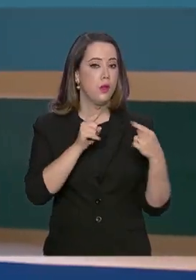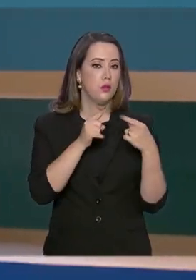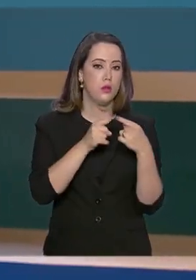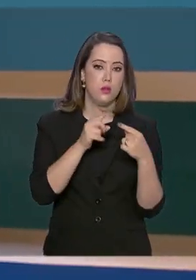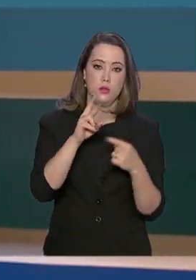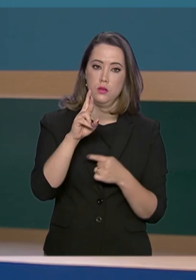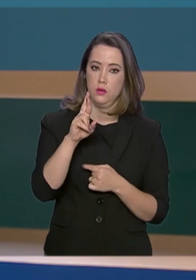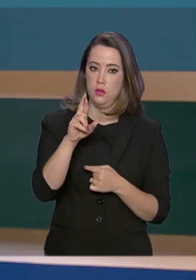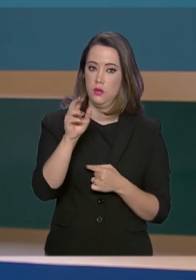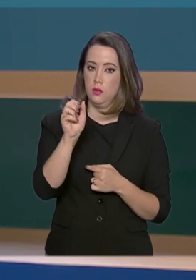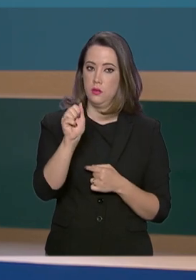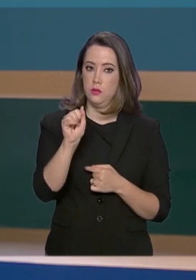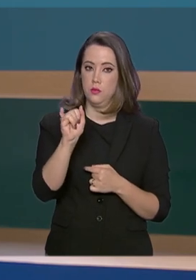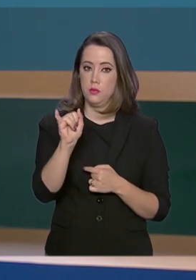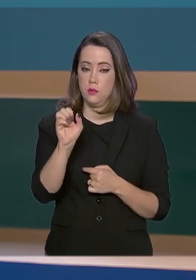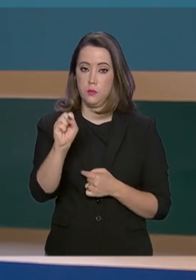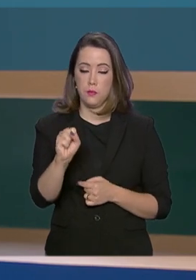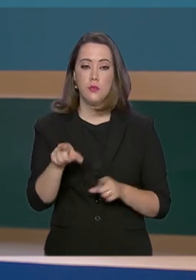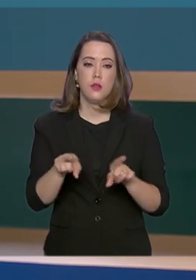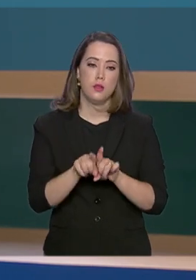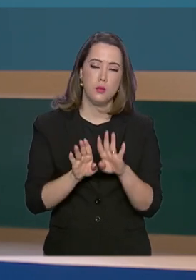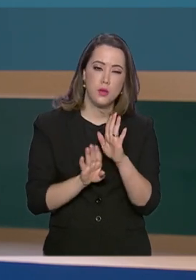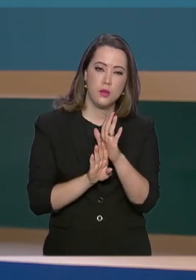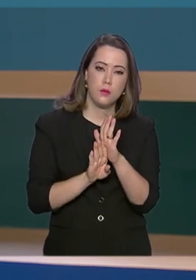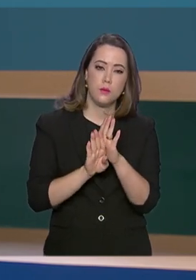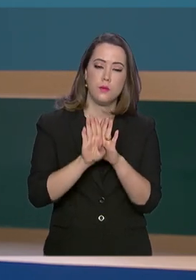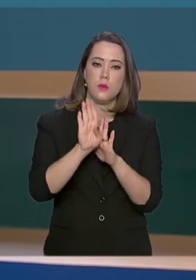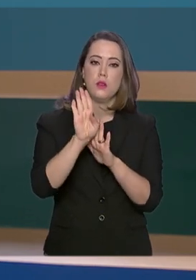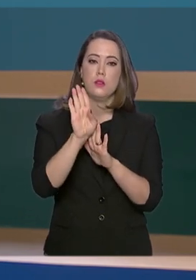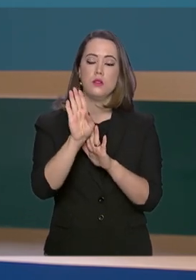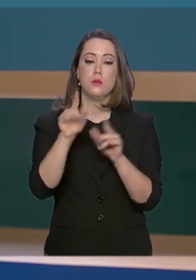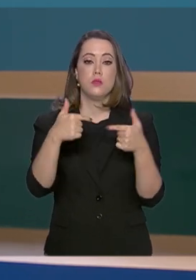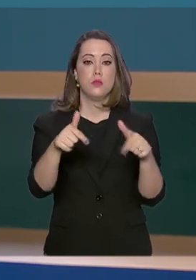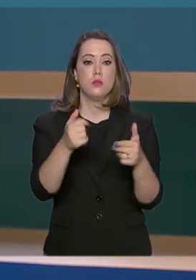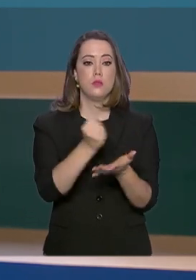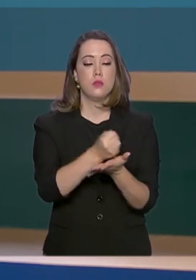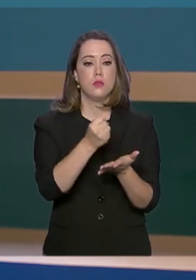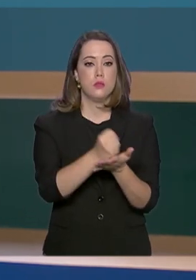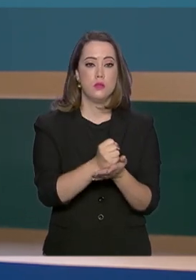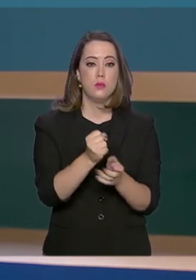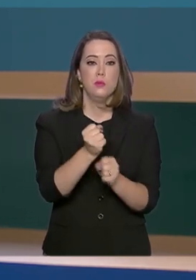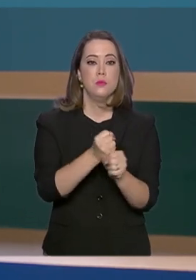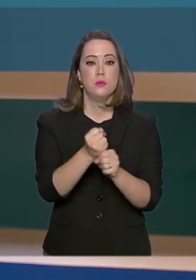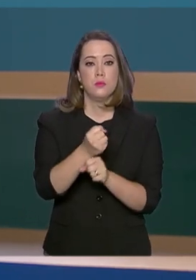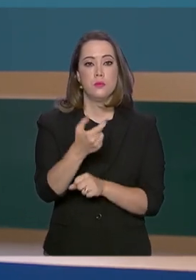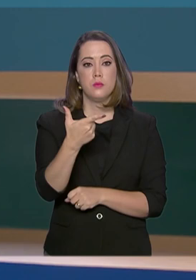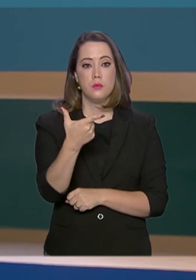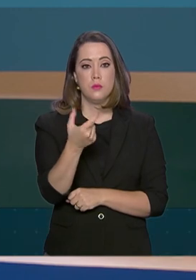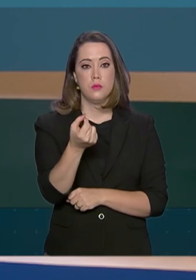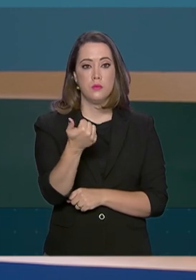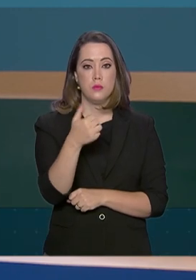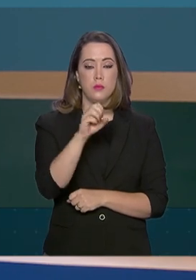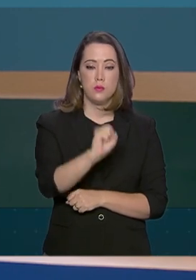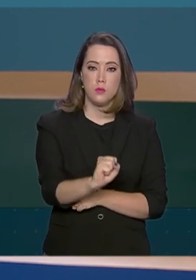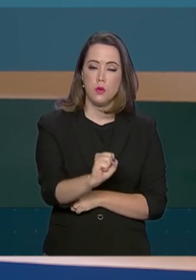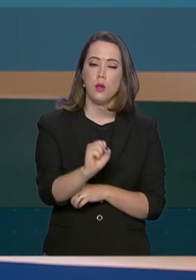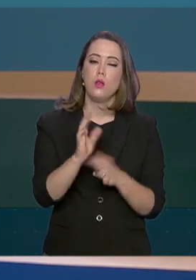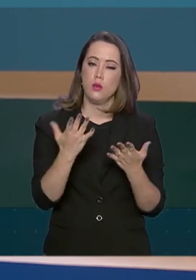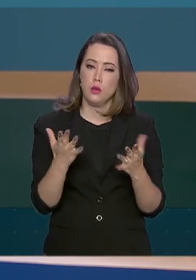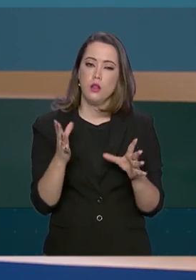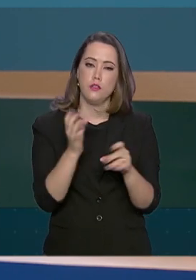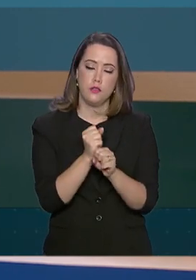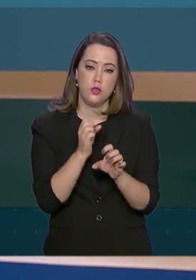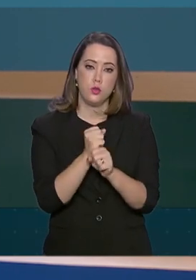Sociais, a RAIS, também foi registrado um crescimento do emprego formal em 2018. O ano passado fechou com